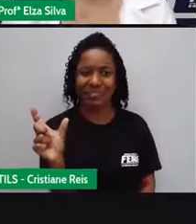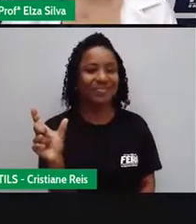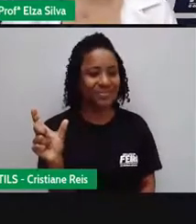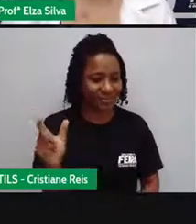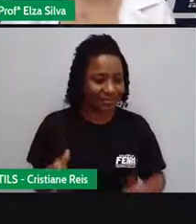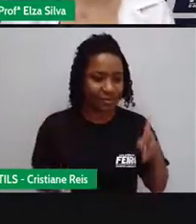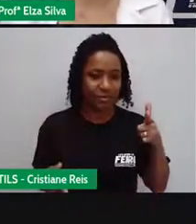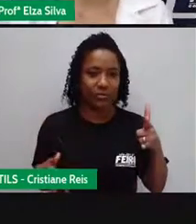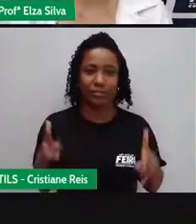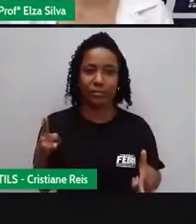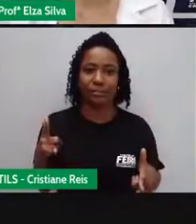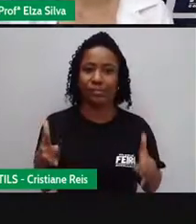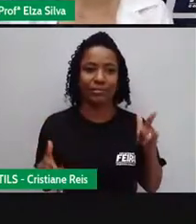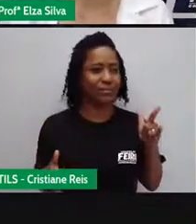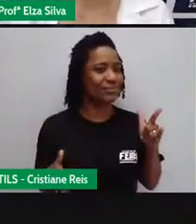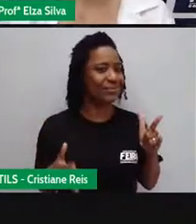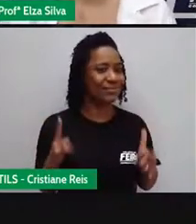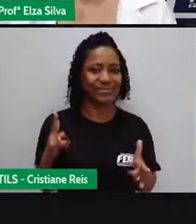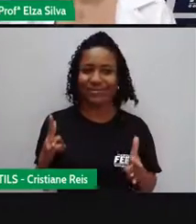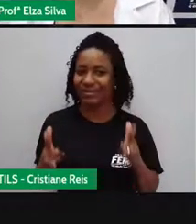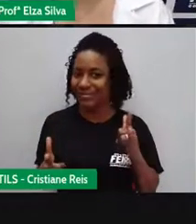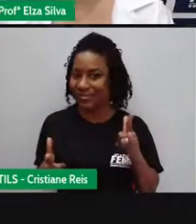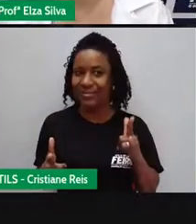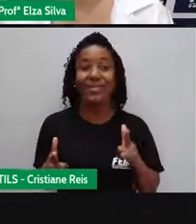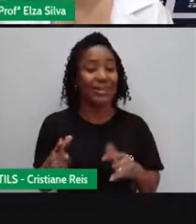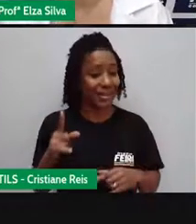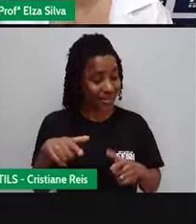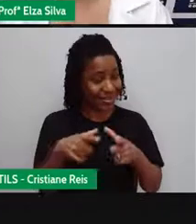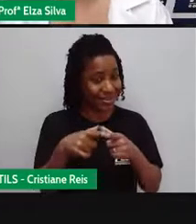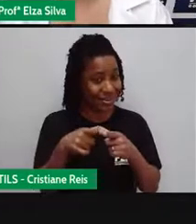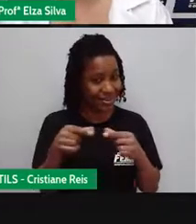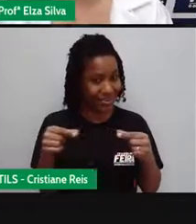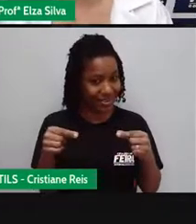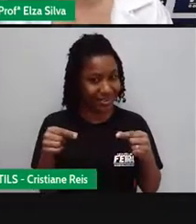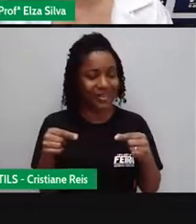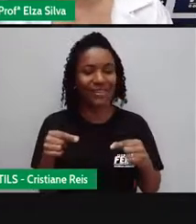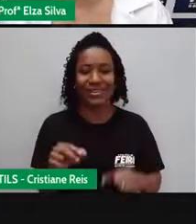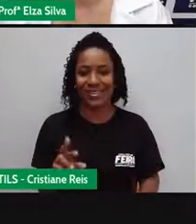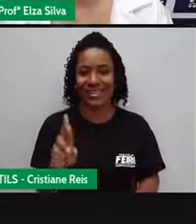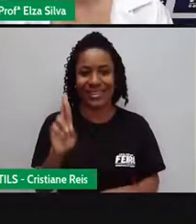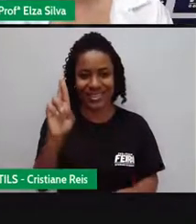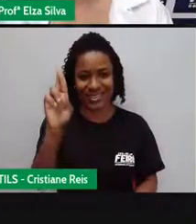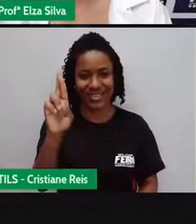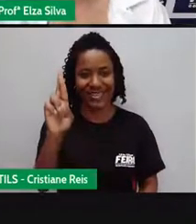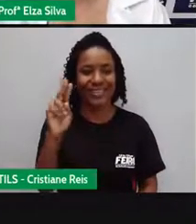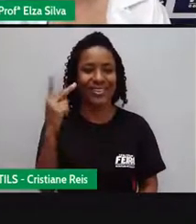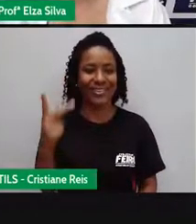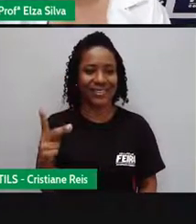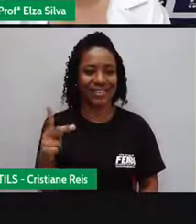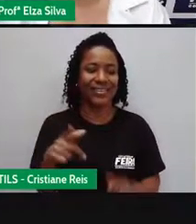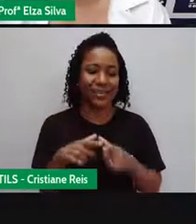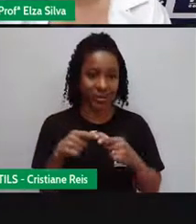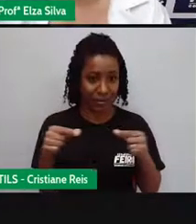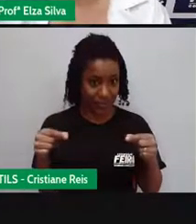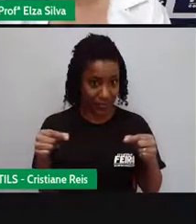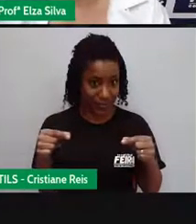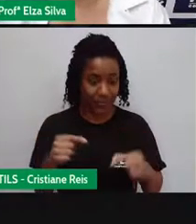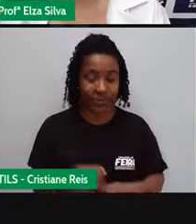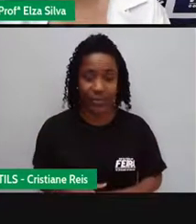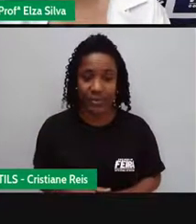o mascote olímpico Japonês Tem esse nome Mareira Mareira nome Mareira